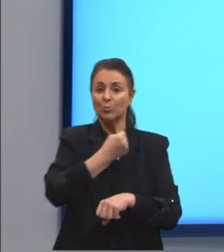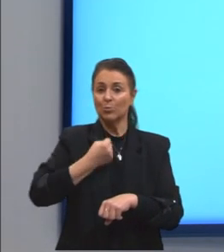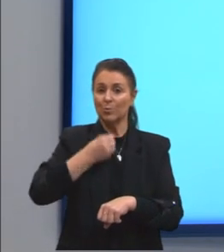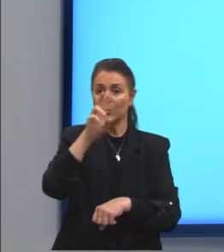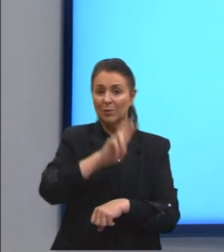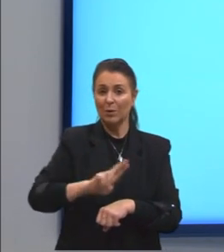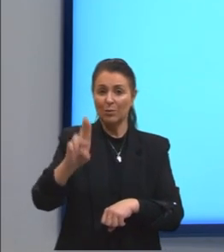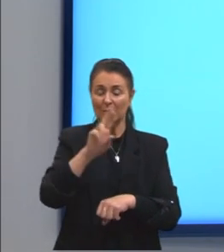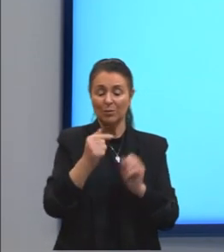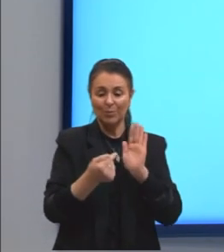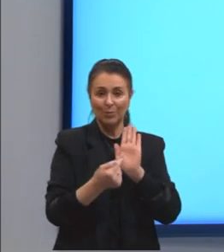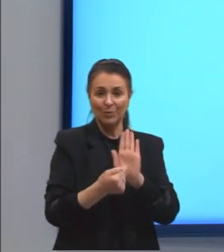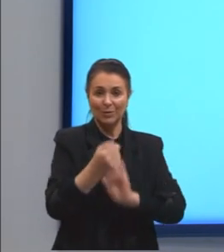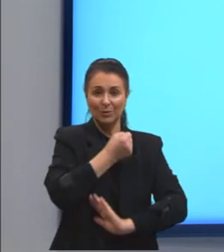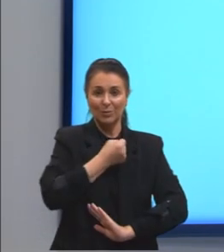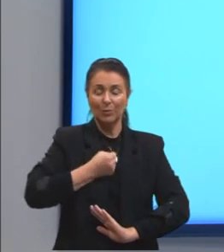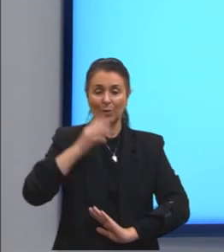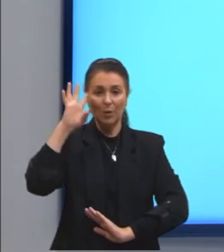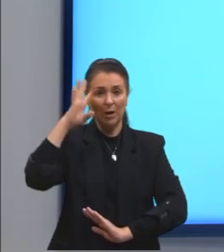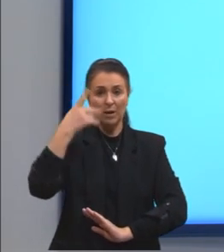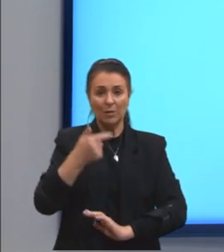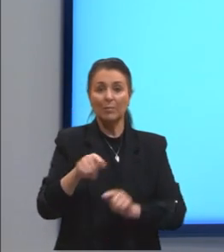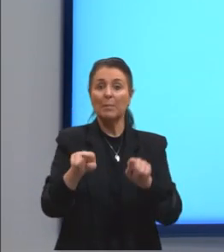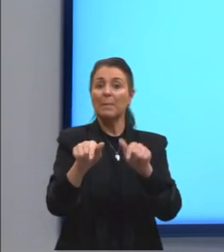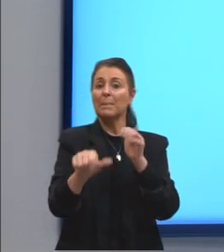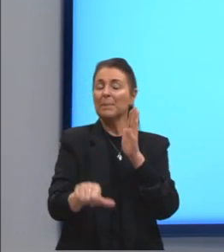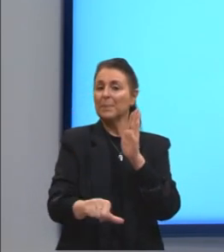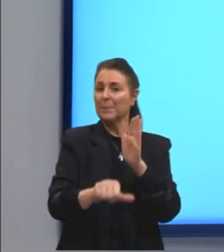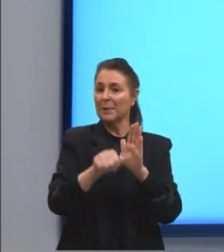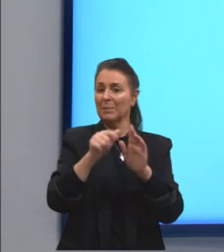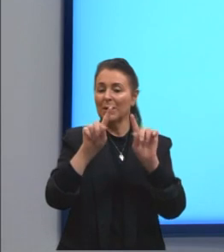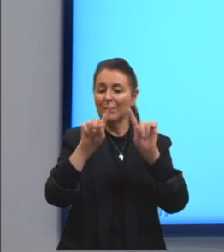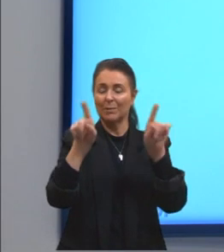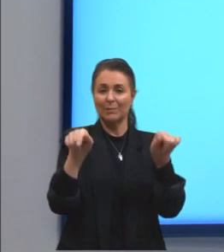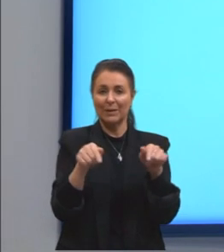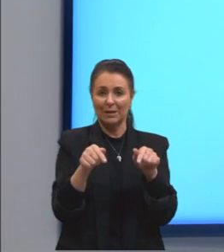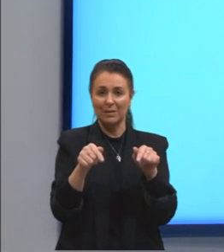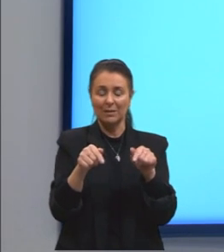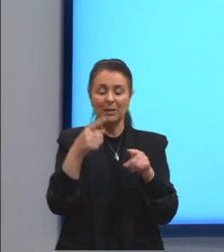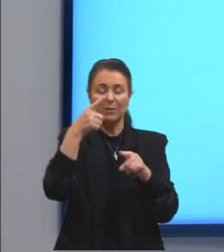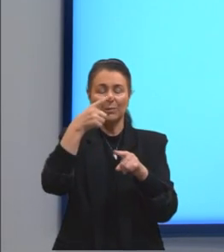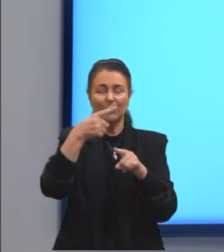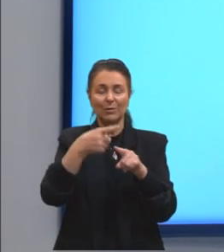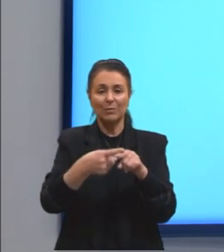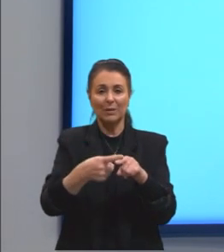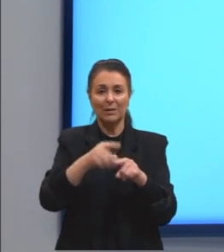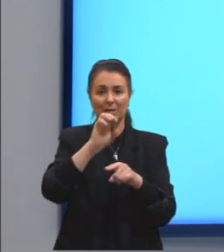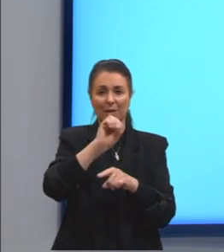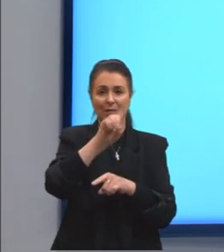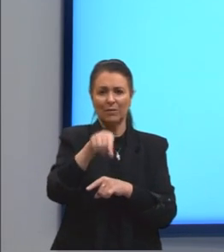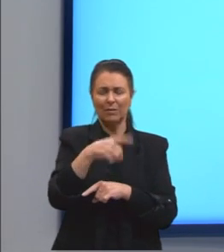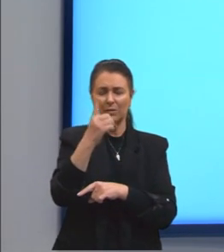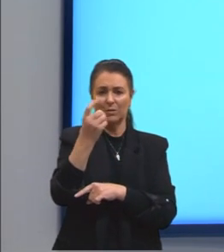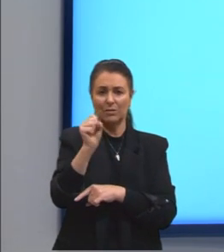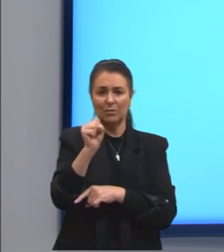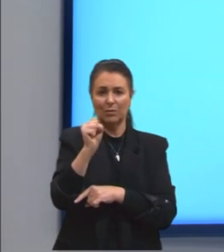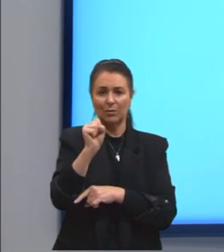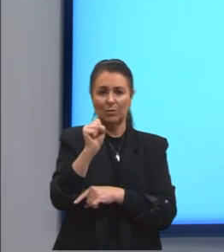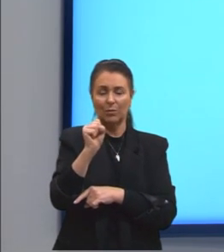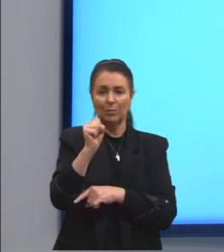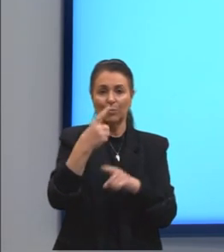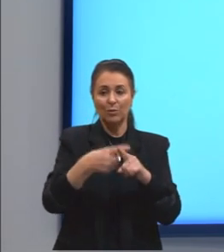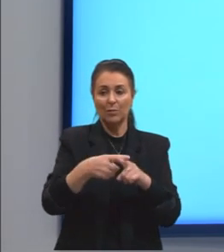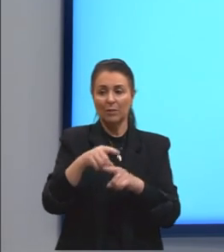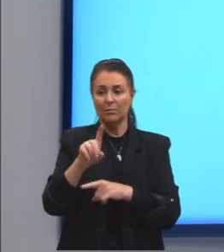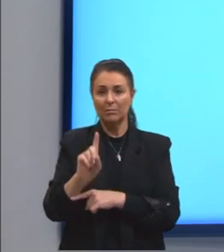Nós começamos sempre resolvendo ali o parênteses. E aqui nós multiplicamos, então, o 0,18 por 1.